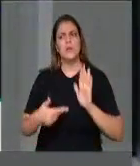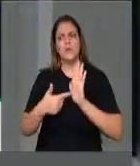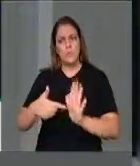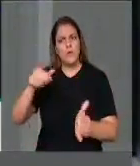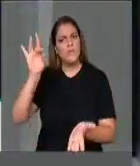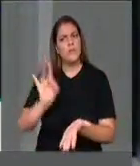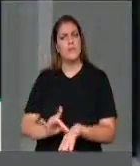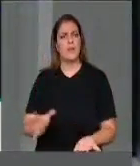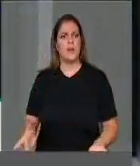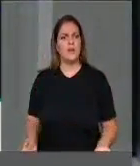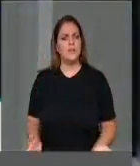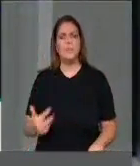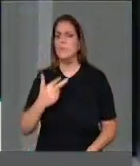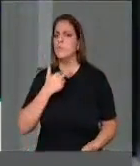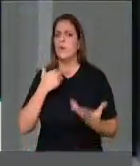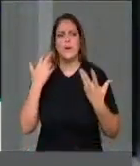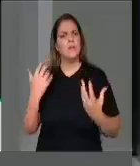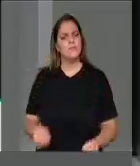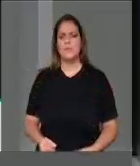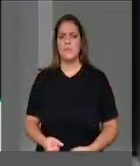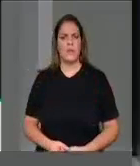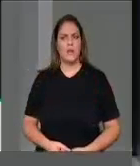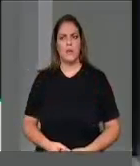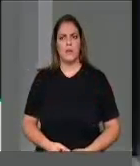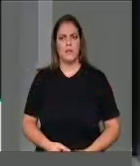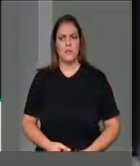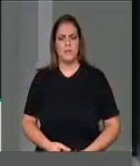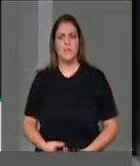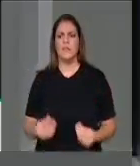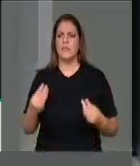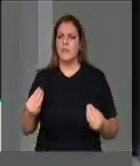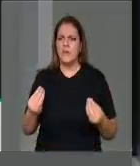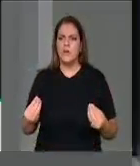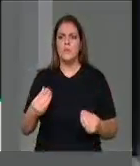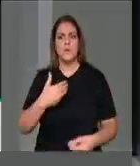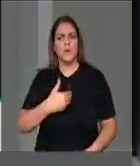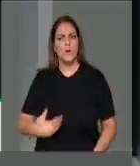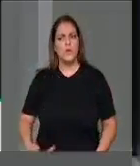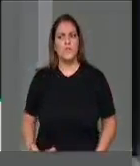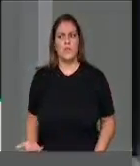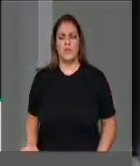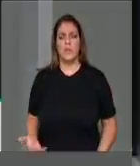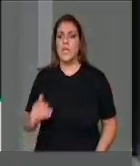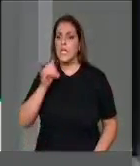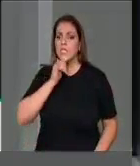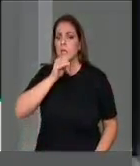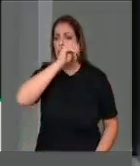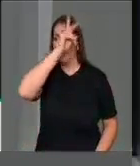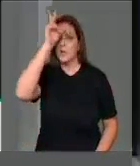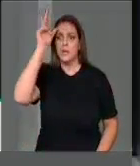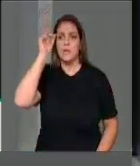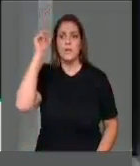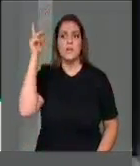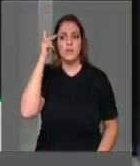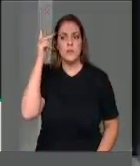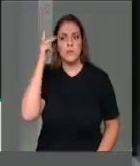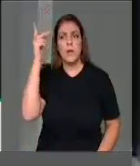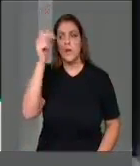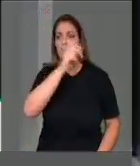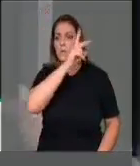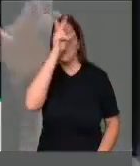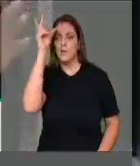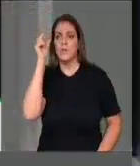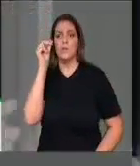principalmente quando autoridades públicas, como o prefeito de São Paulo e o prefeito do Rio de